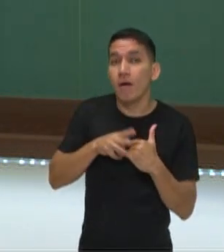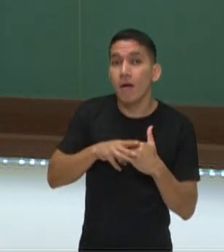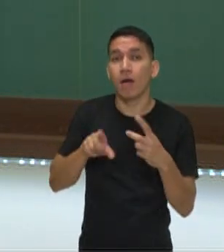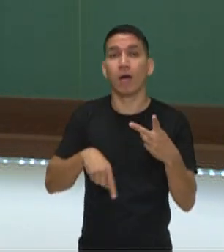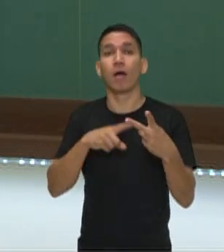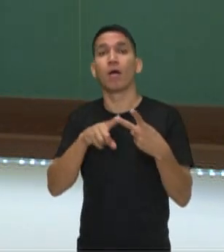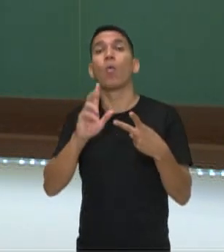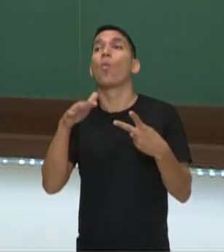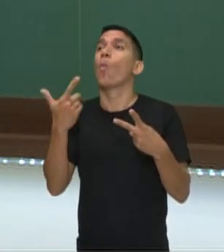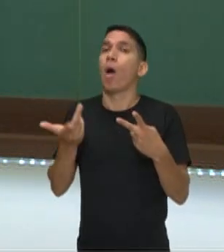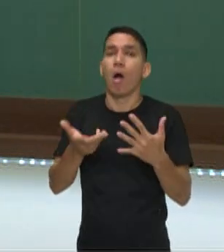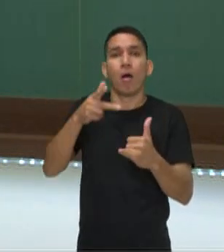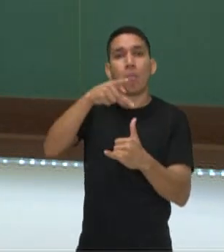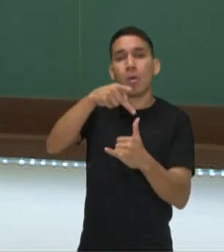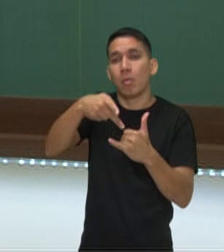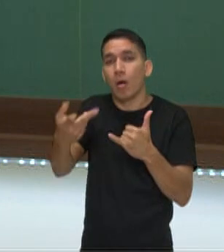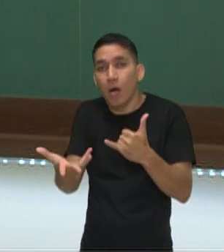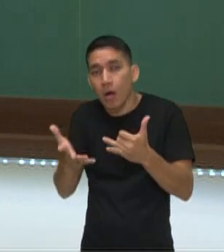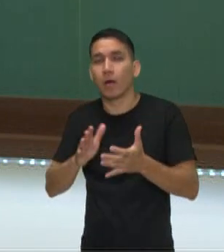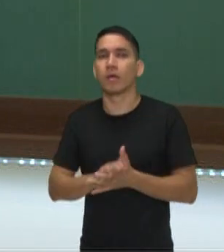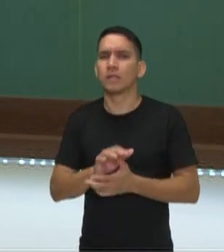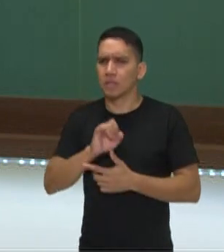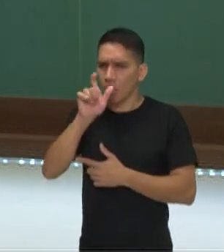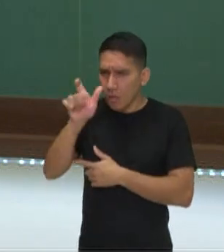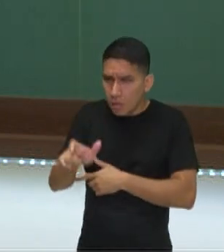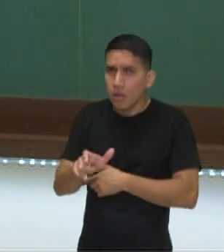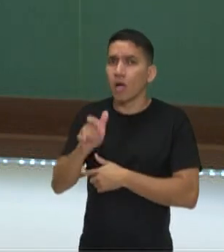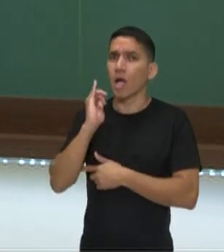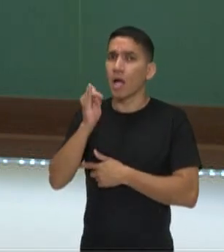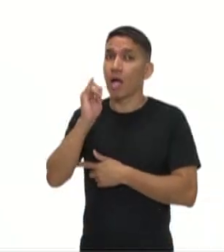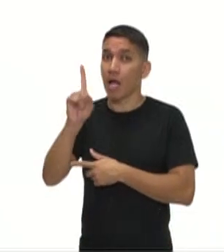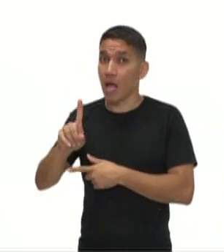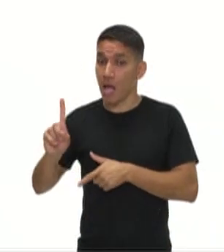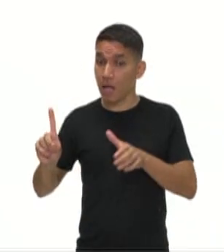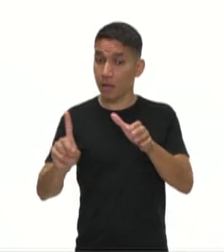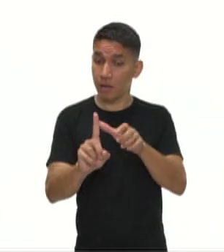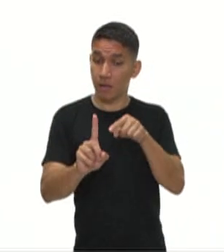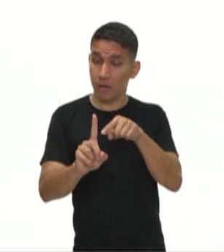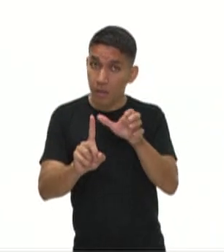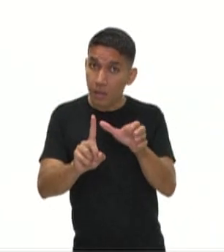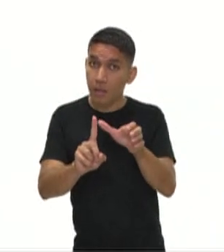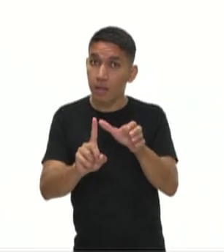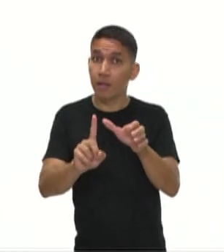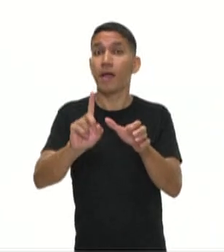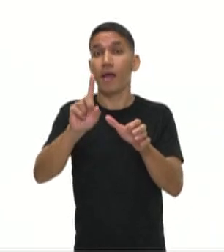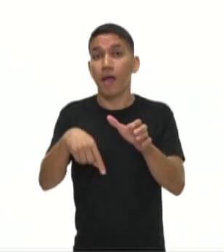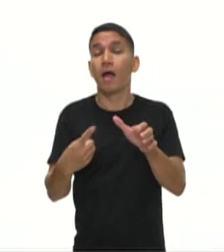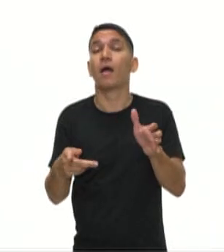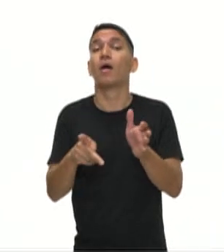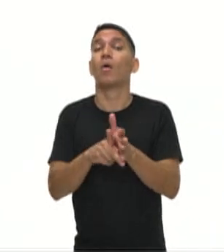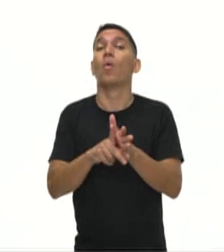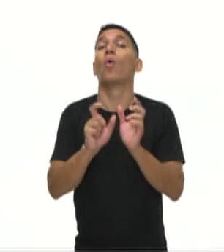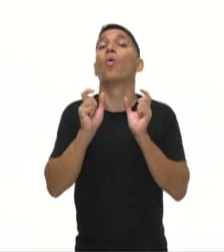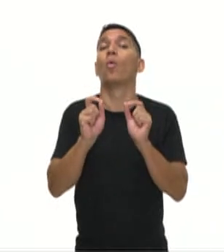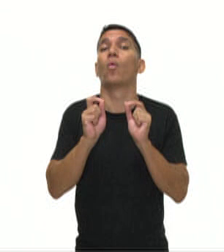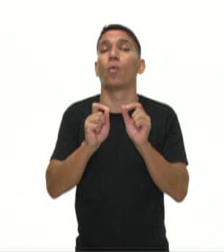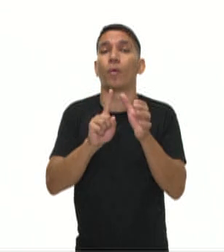e verificar se o narrador é narrador personagem, se o narrador é um narrador